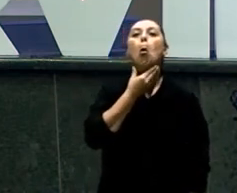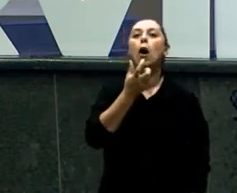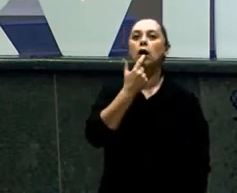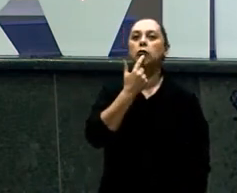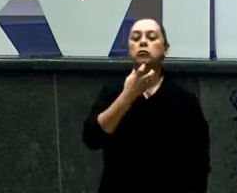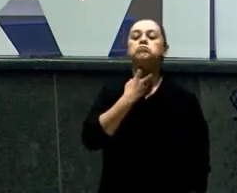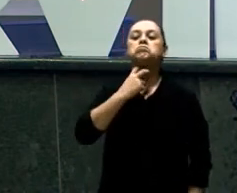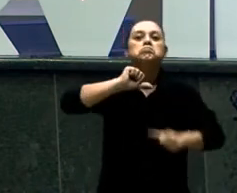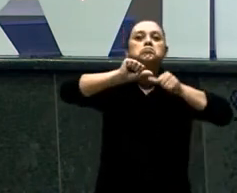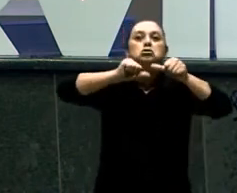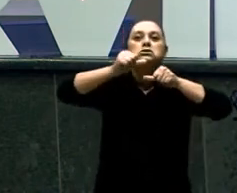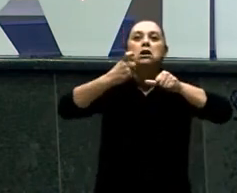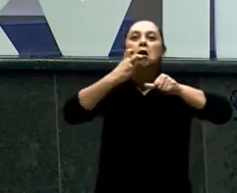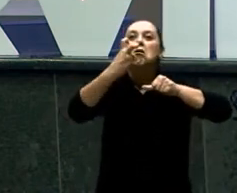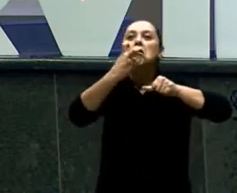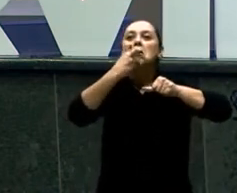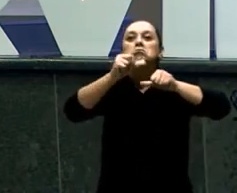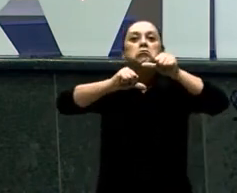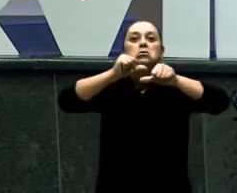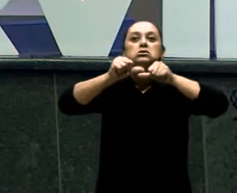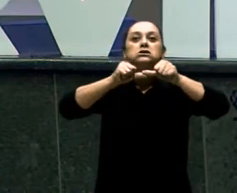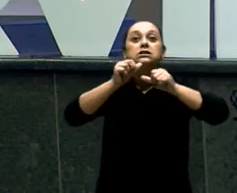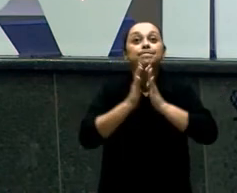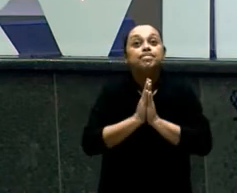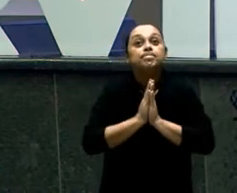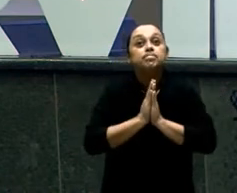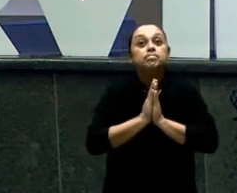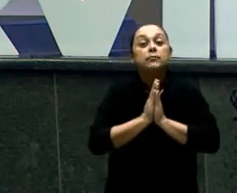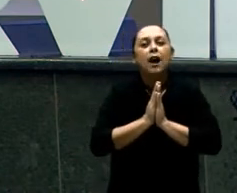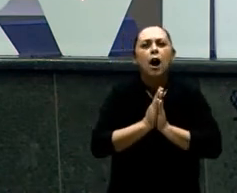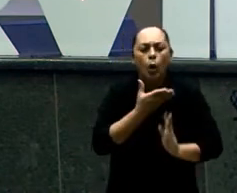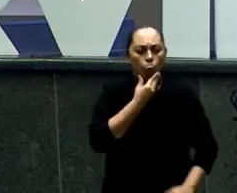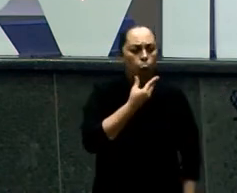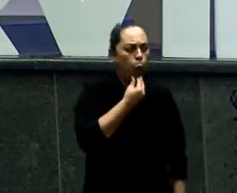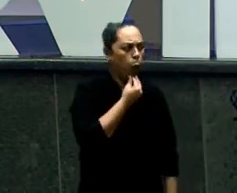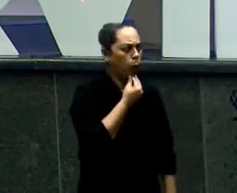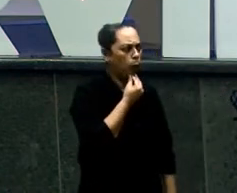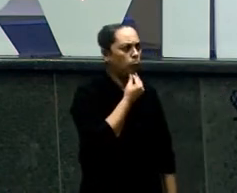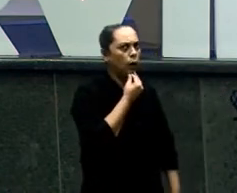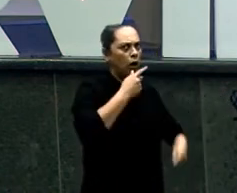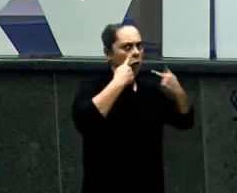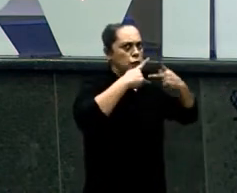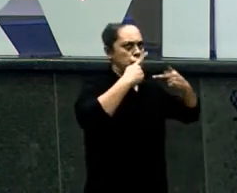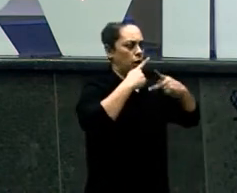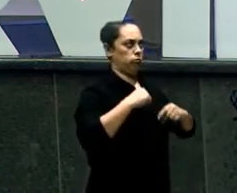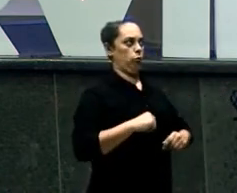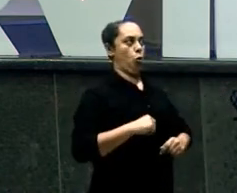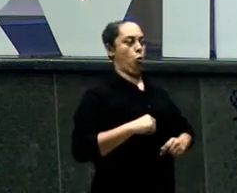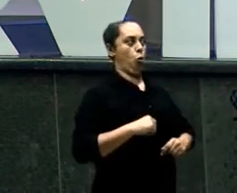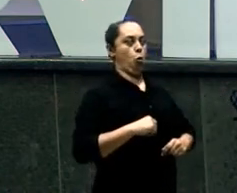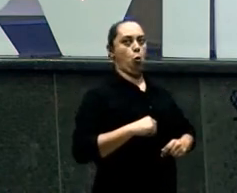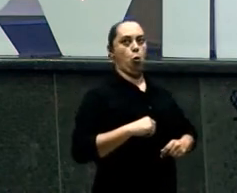Do que com as meninas Já viu? Ele olha para você E diz Tudo bem pai É que eu queria Falar lá com o professor